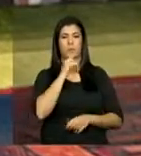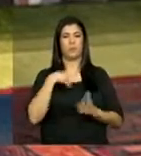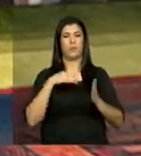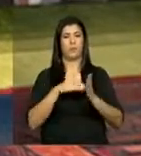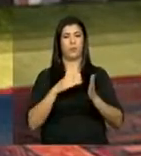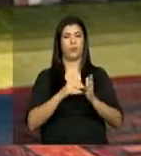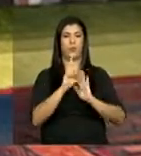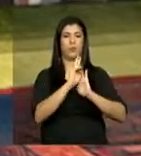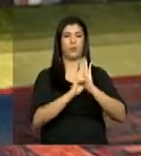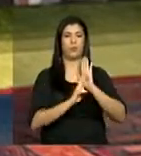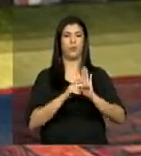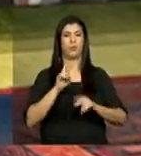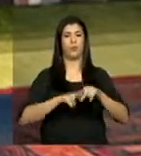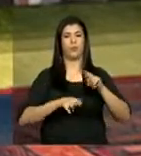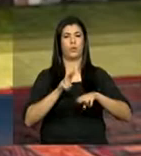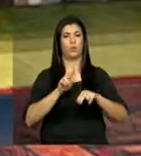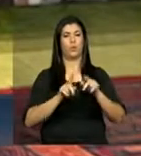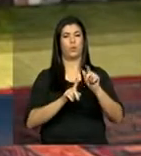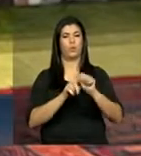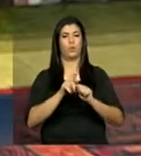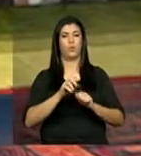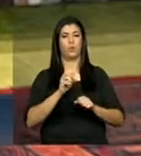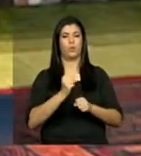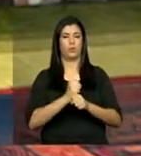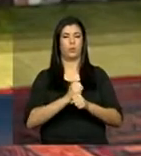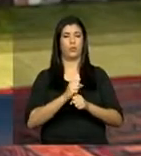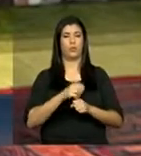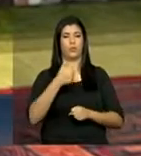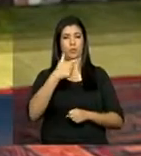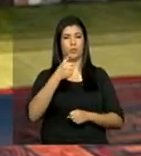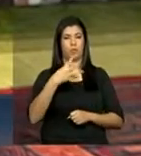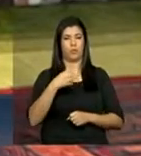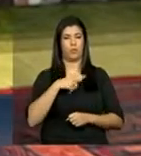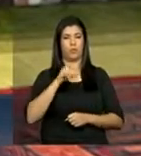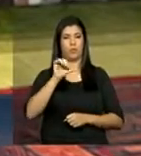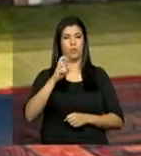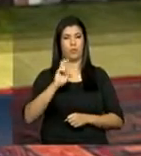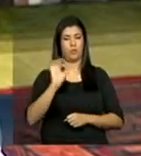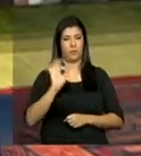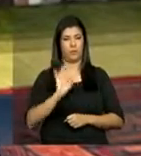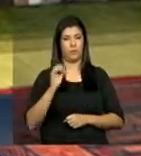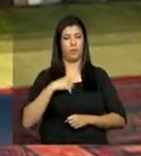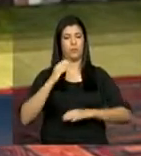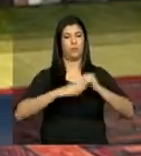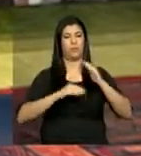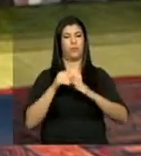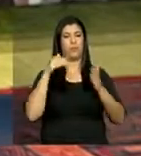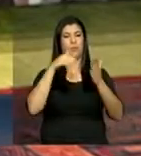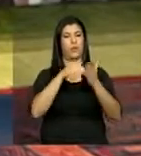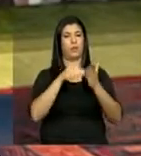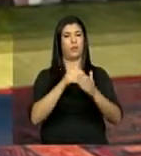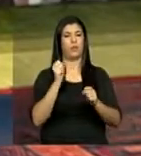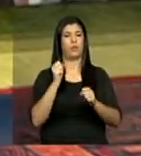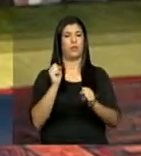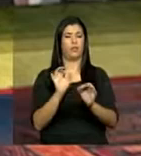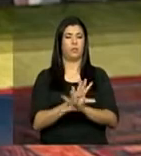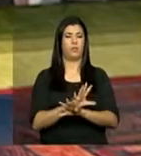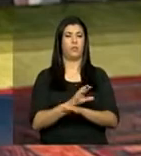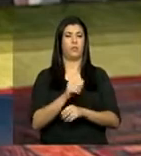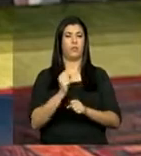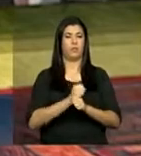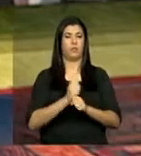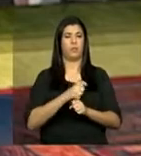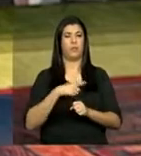levantamento de junho deste ano, mais de 95% das ações previstas até o fim do ano e quase 85